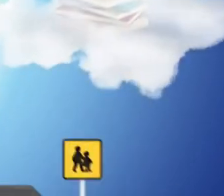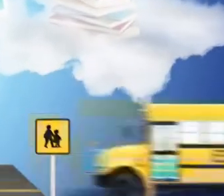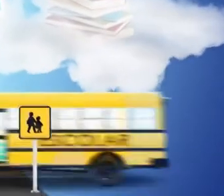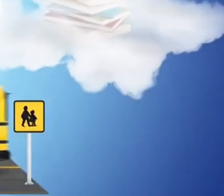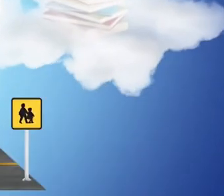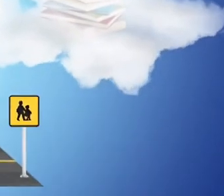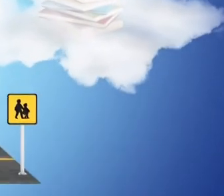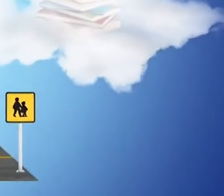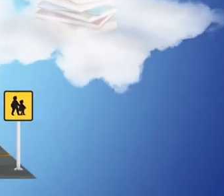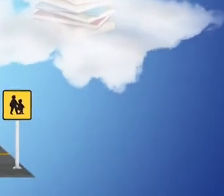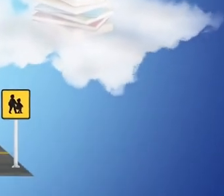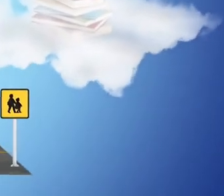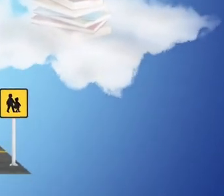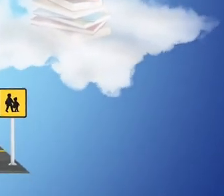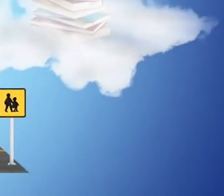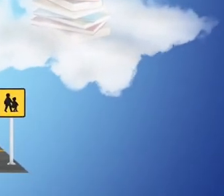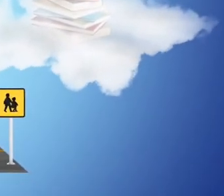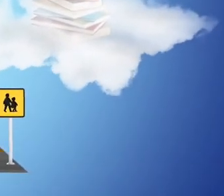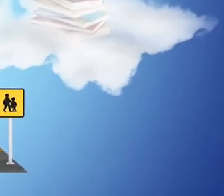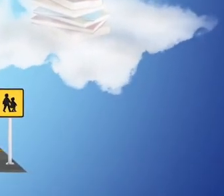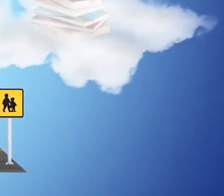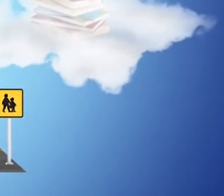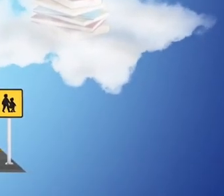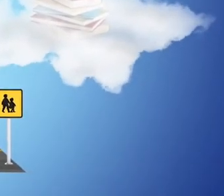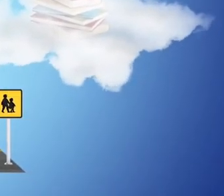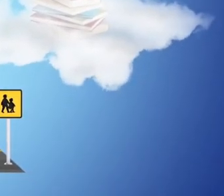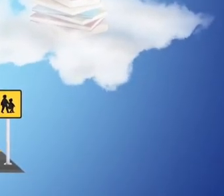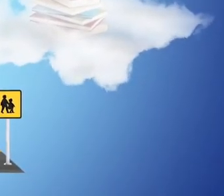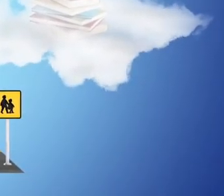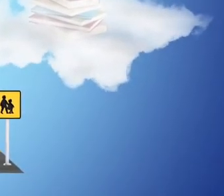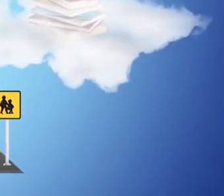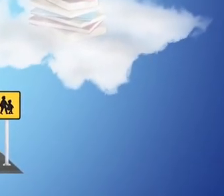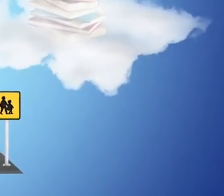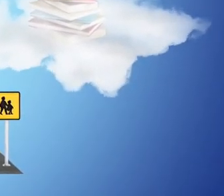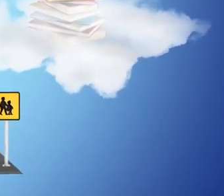E aí Legenda Fábio Jr Laboratório Fantasma